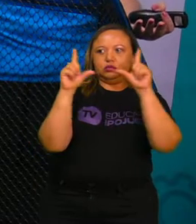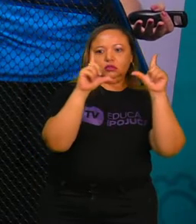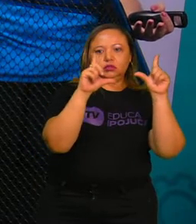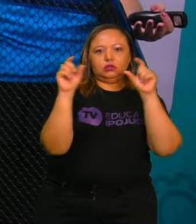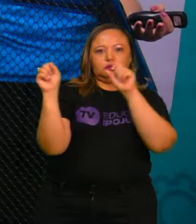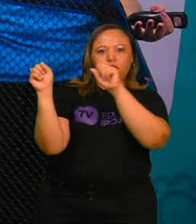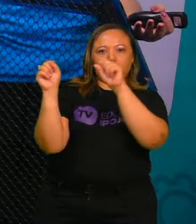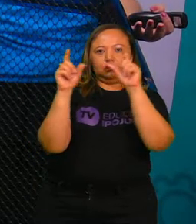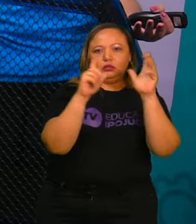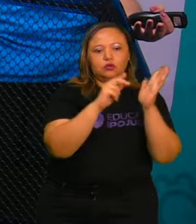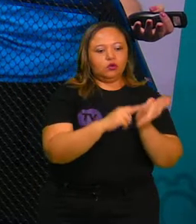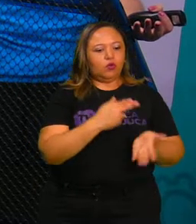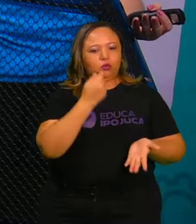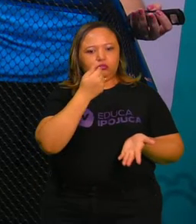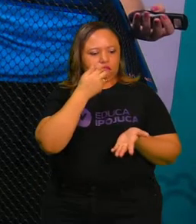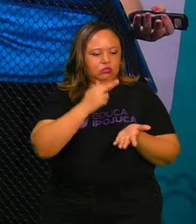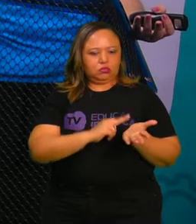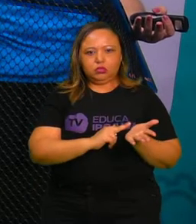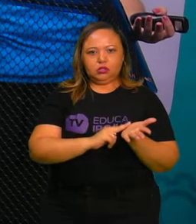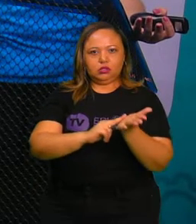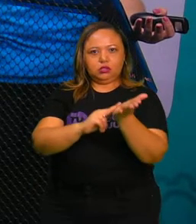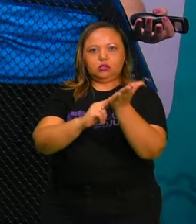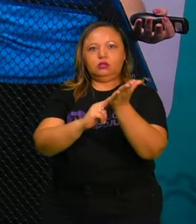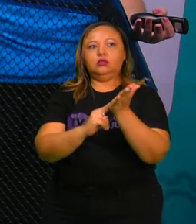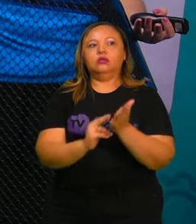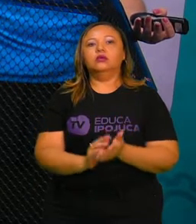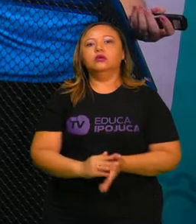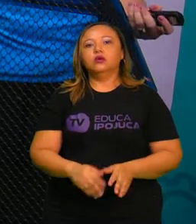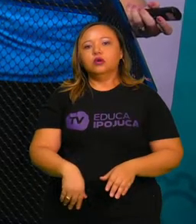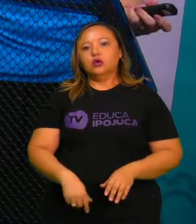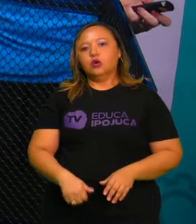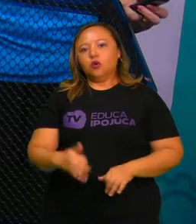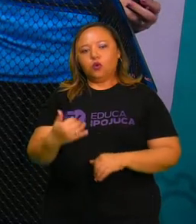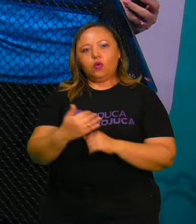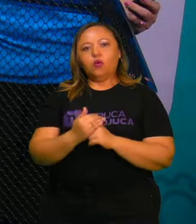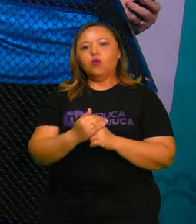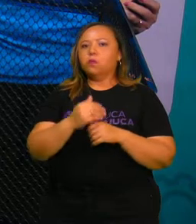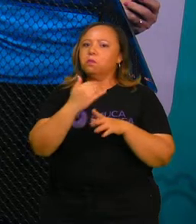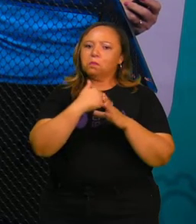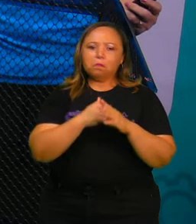bilhete escrito, por exemplo, ou um áudio de uma mensagem espontânea?